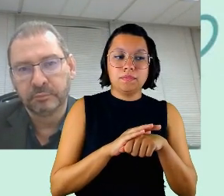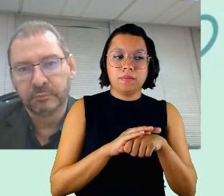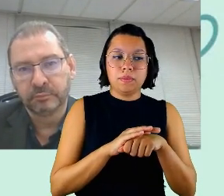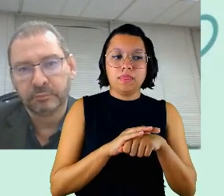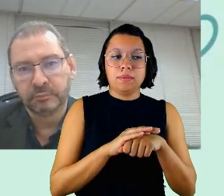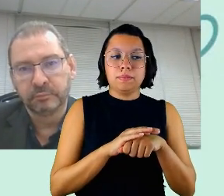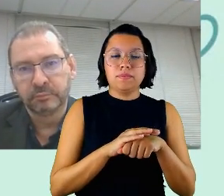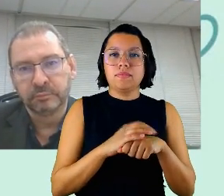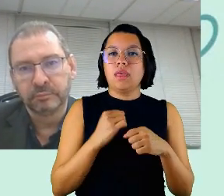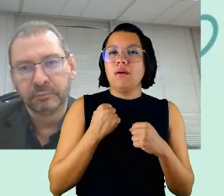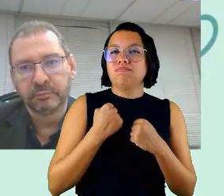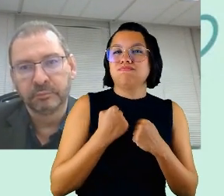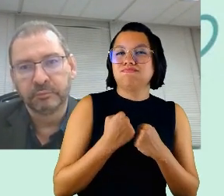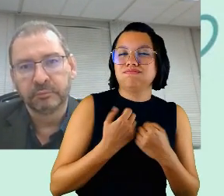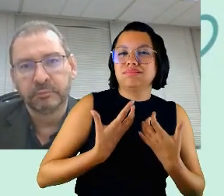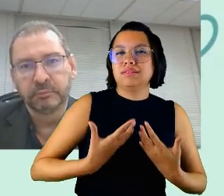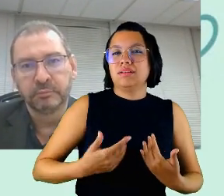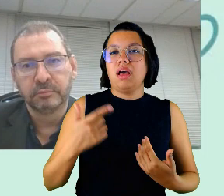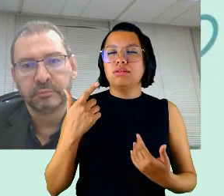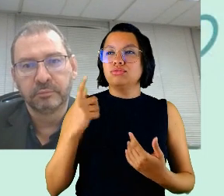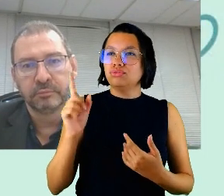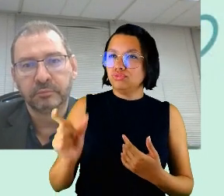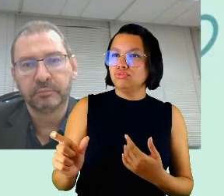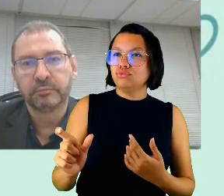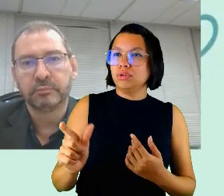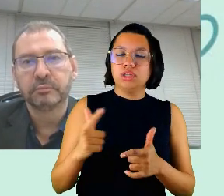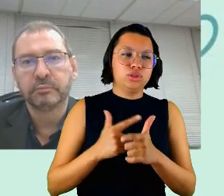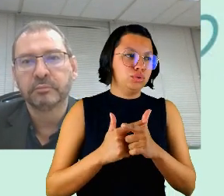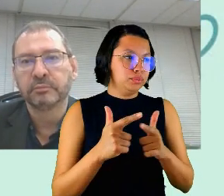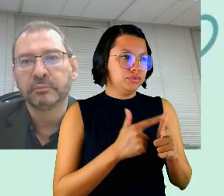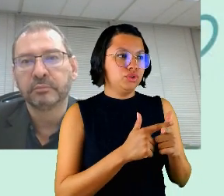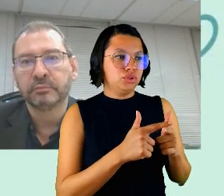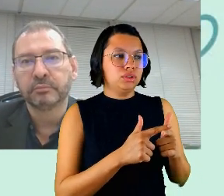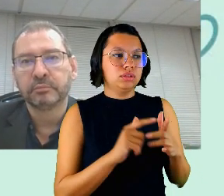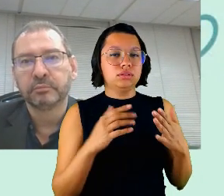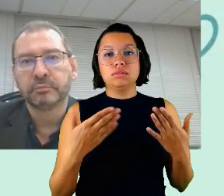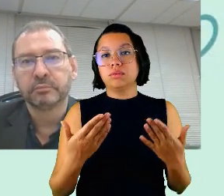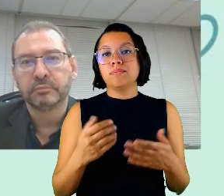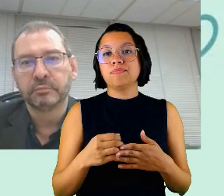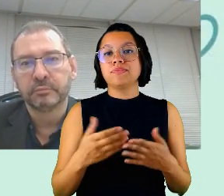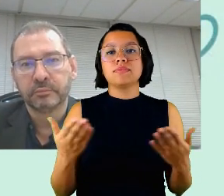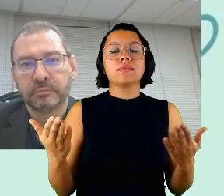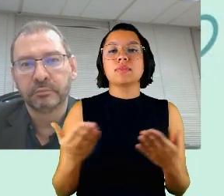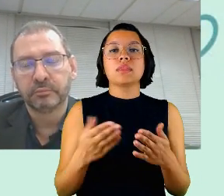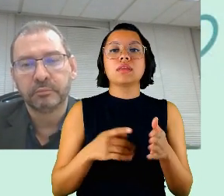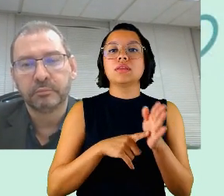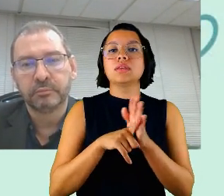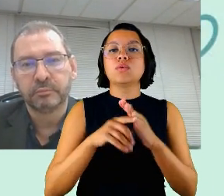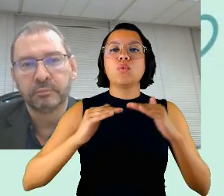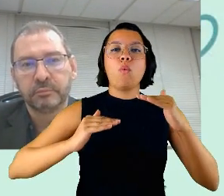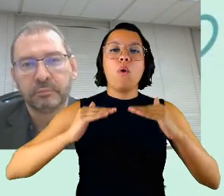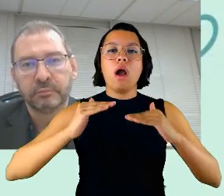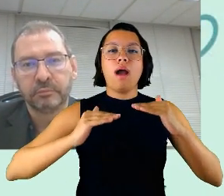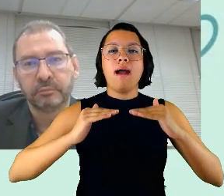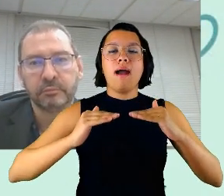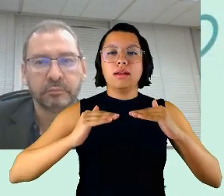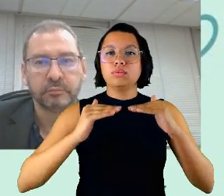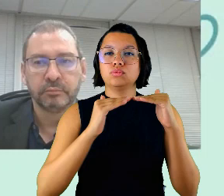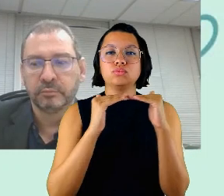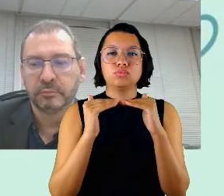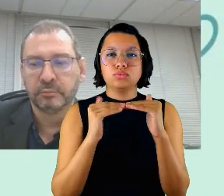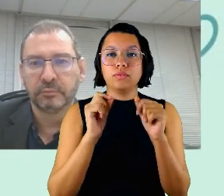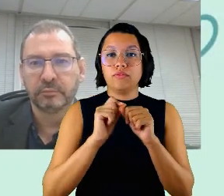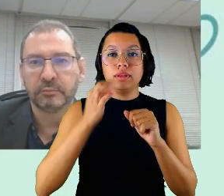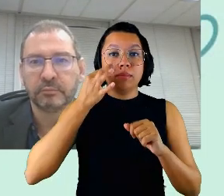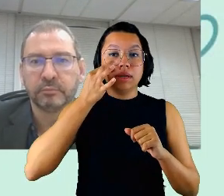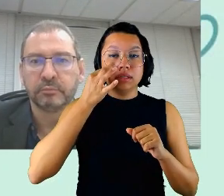um é de redividida que etc então que essa essa questão do equilíbrio dessa energia é feita presencialmente e